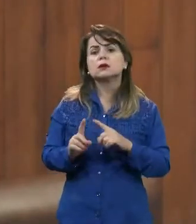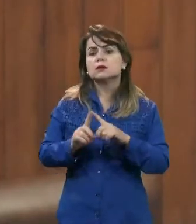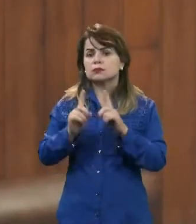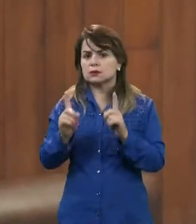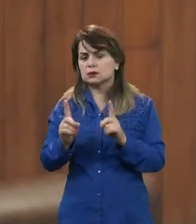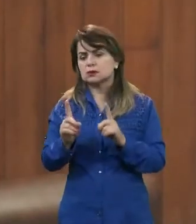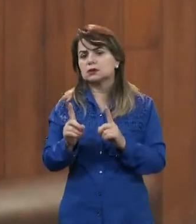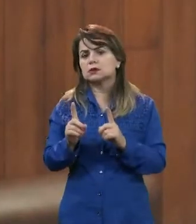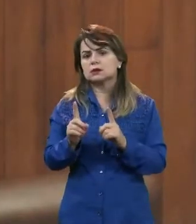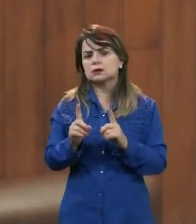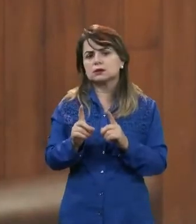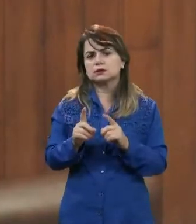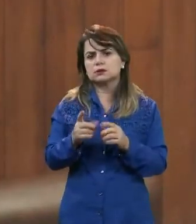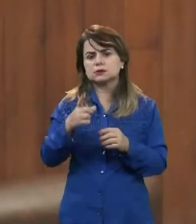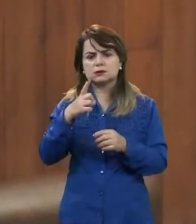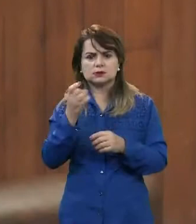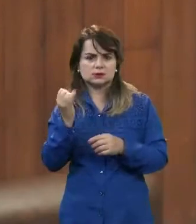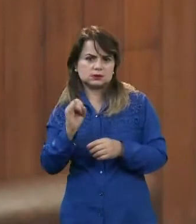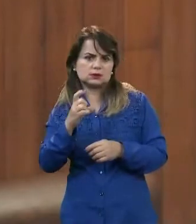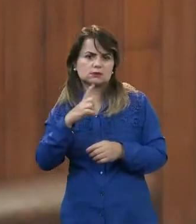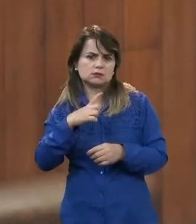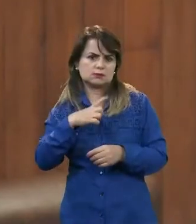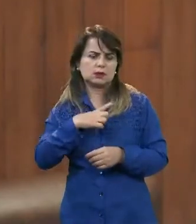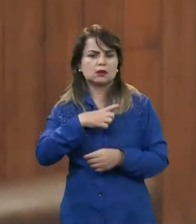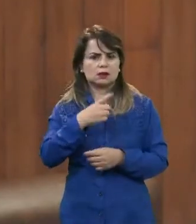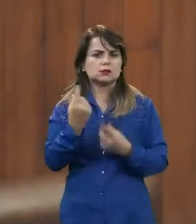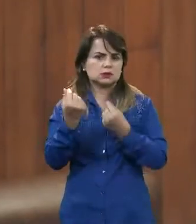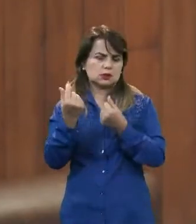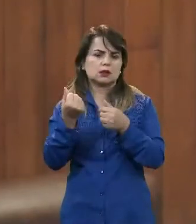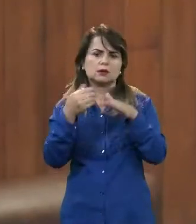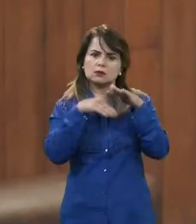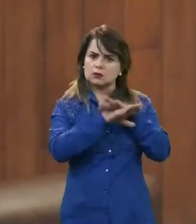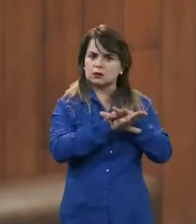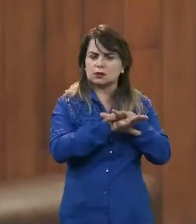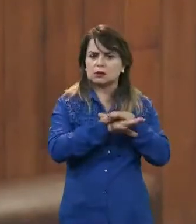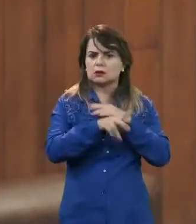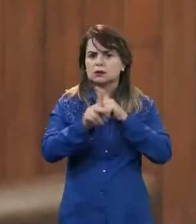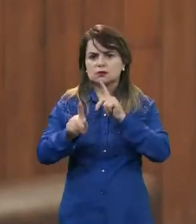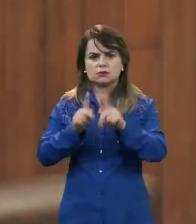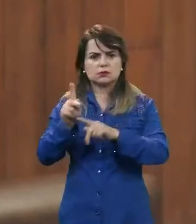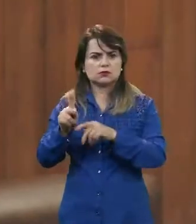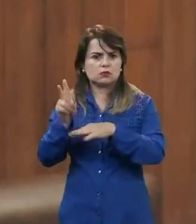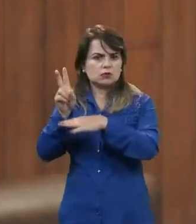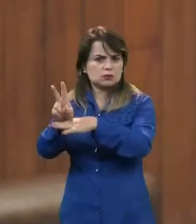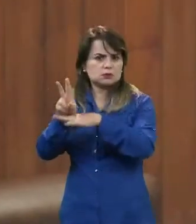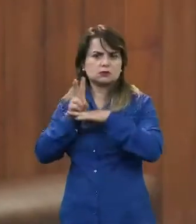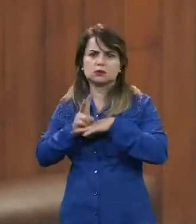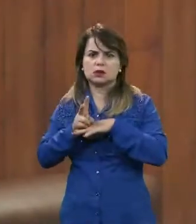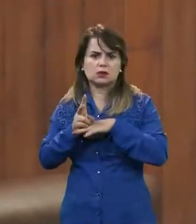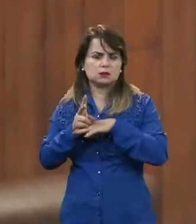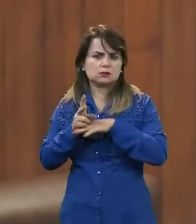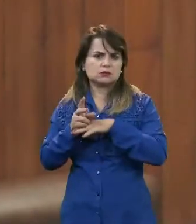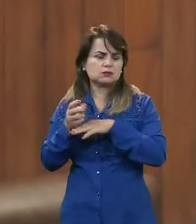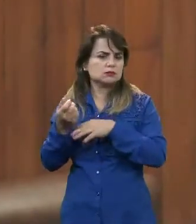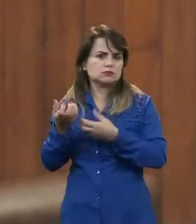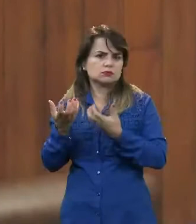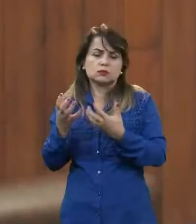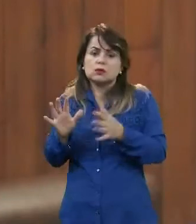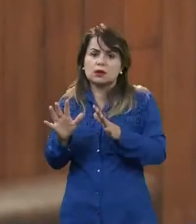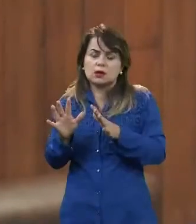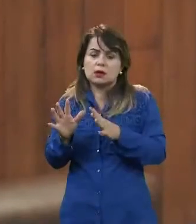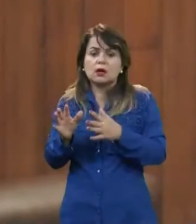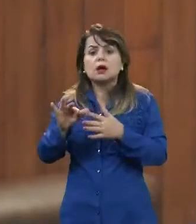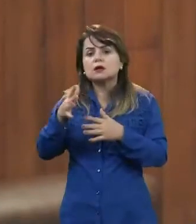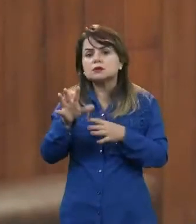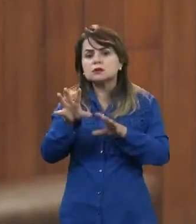Então, e quem tem aplicação, rating lá, ele não vai fazer um consignado, ele vai lá dar a garantia da aplicação dele, vai pegar a taxa